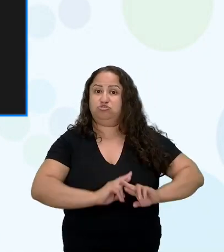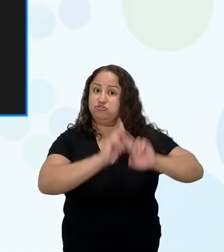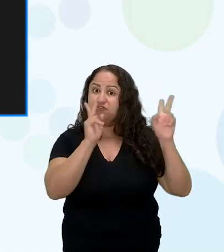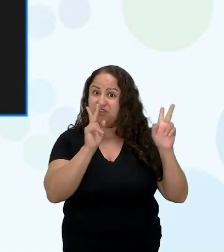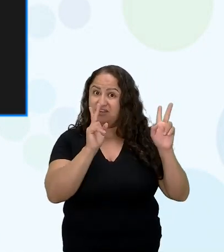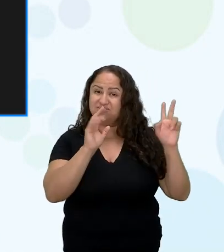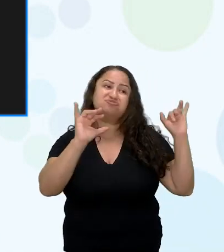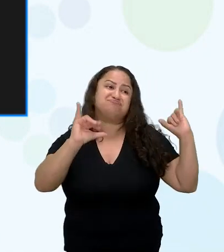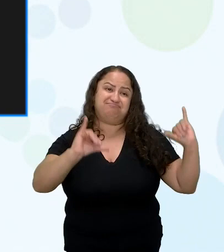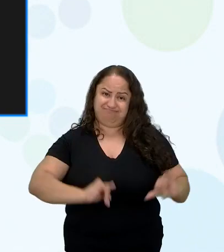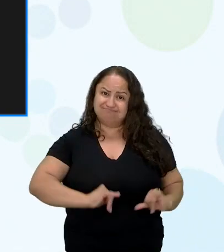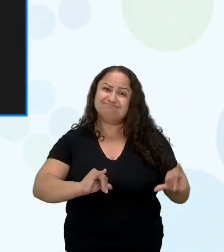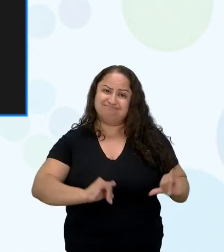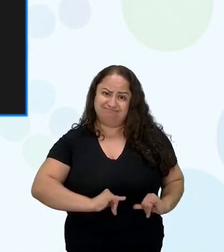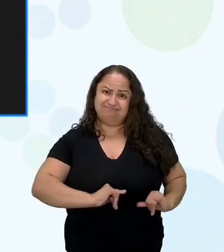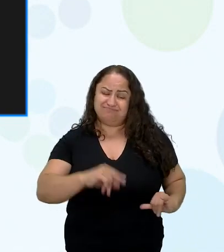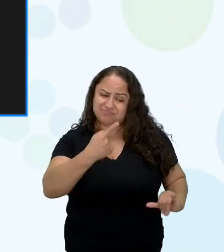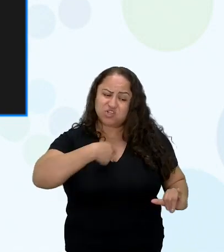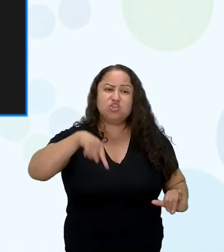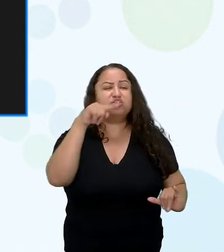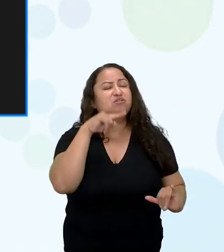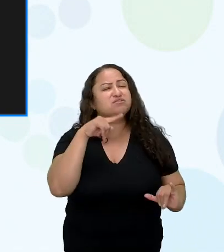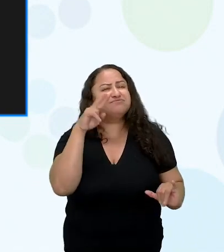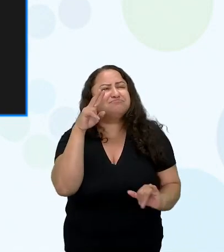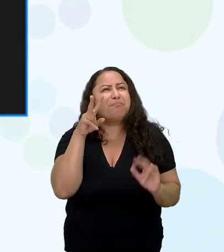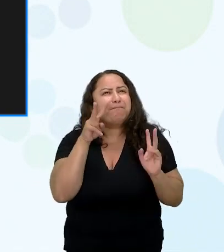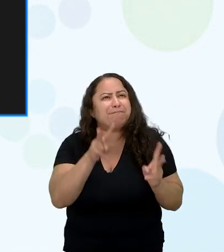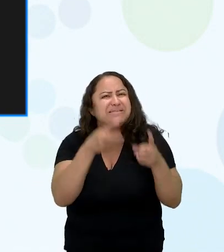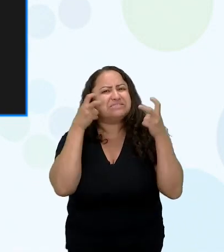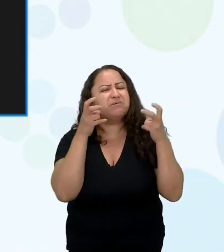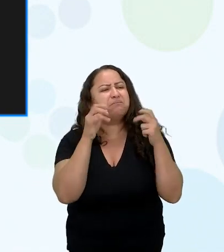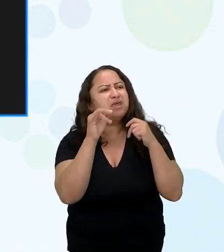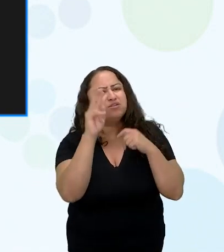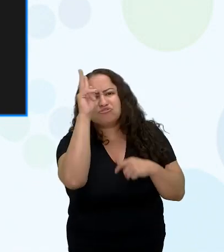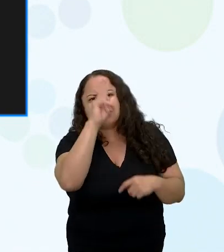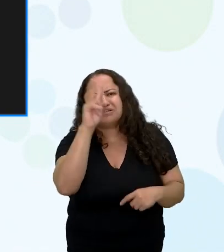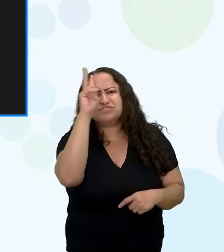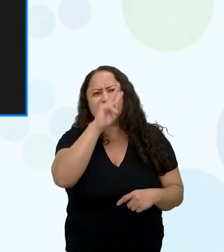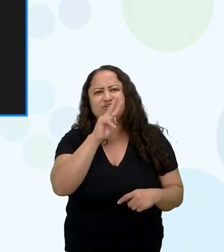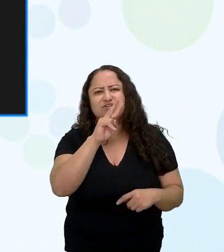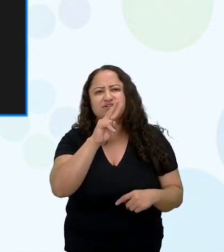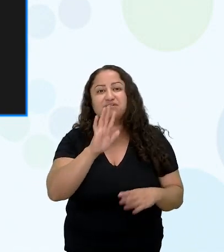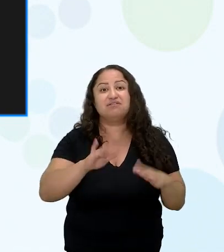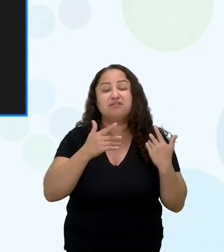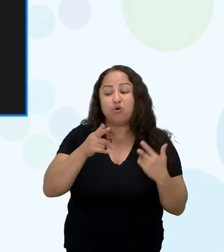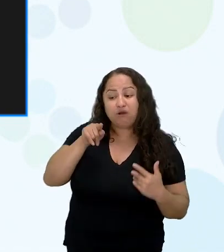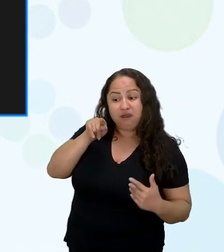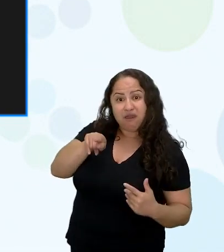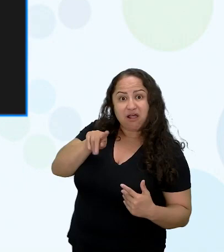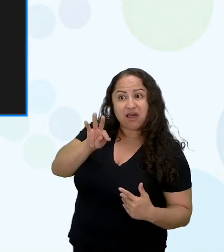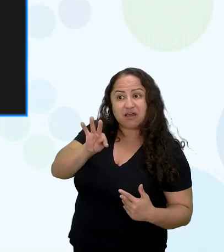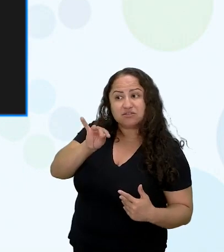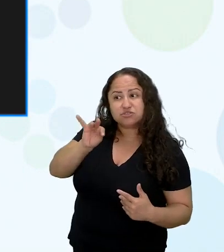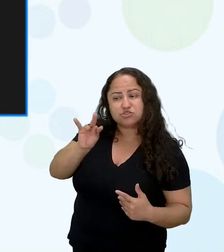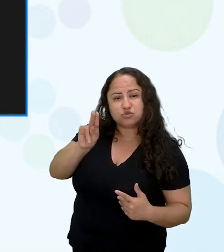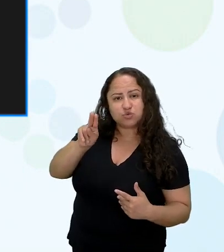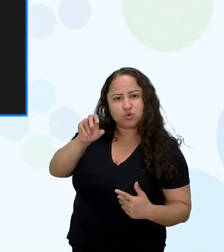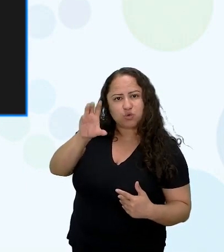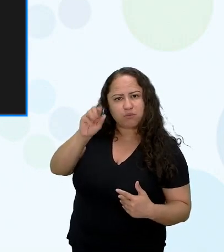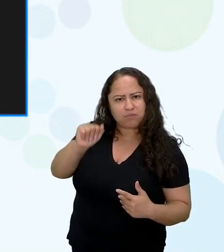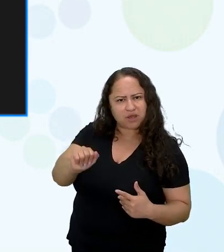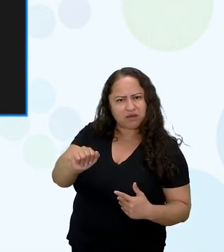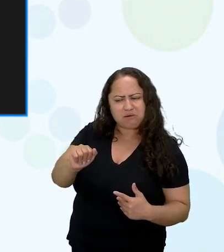vai crescendo isso na narrativa e ela vai percebendo que as